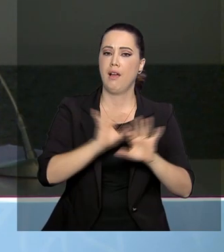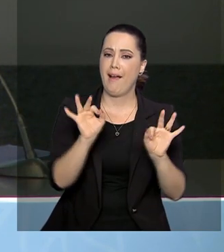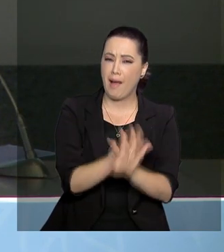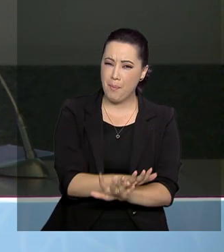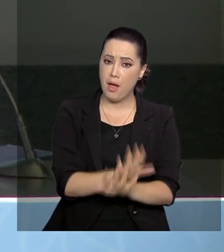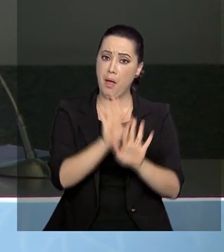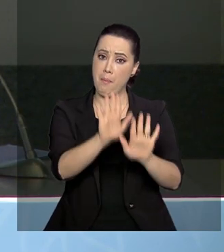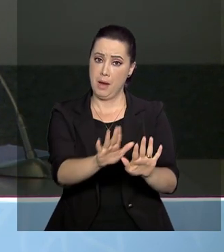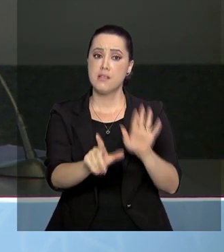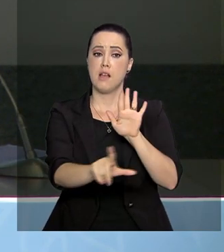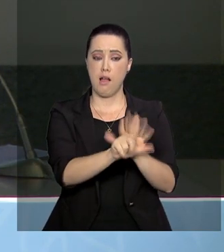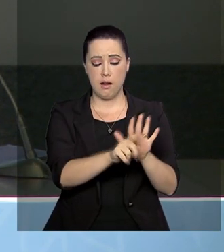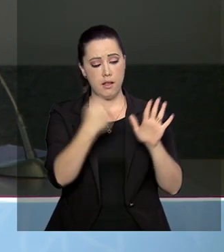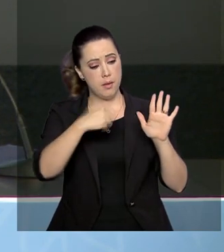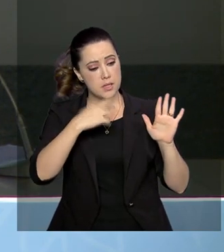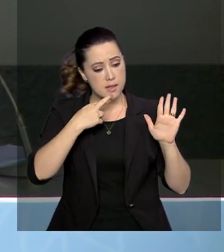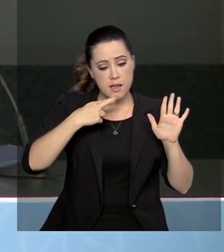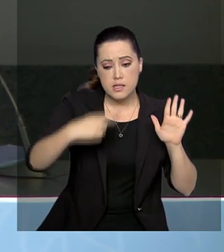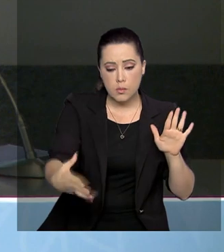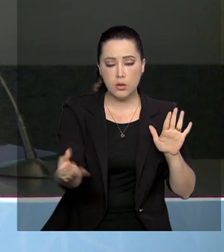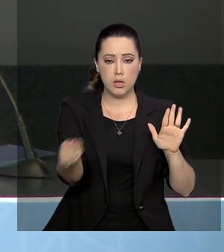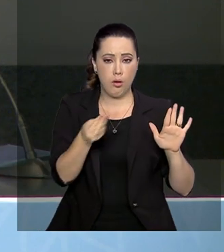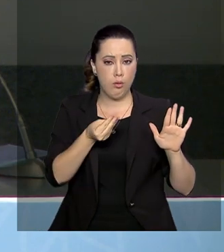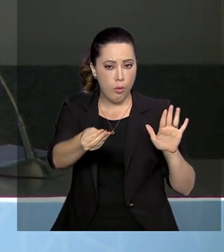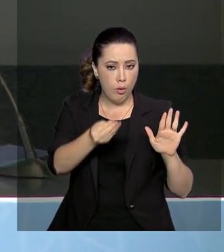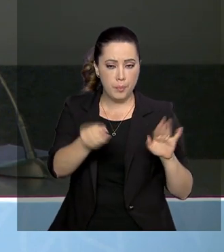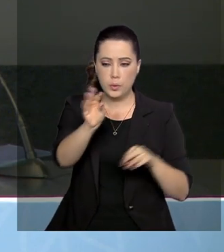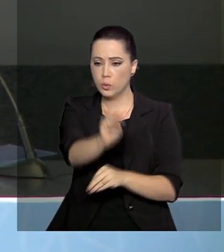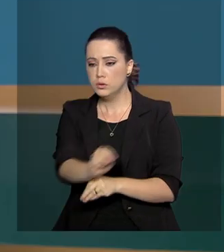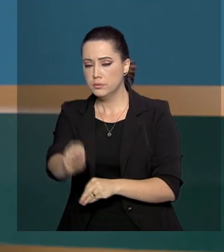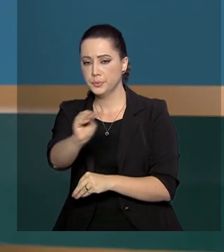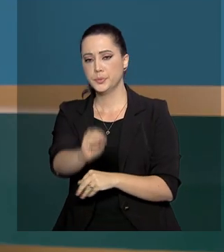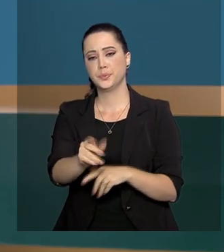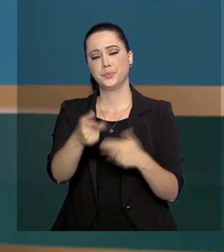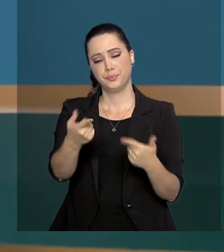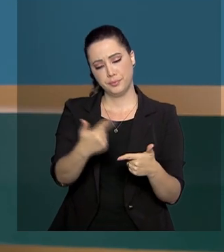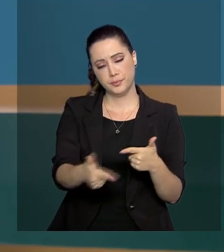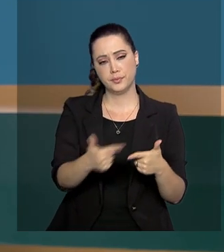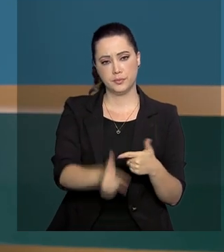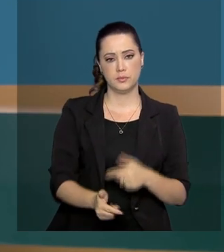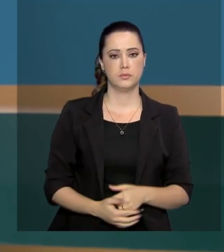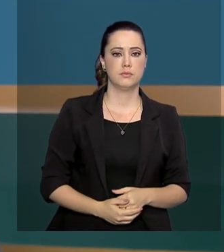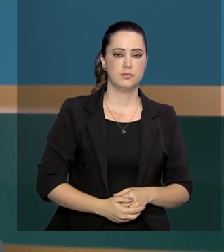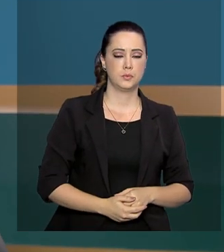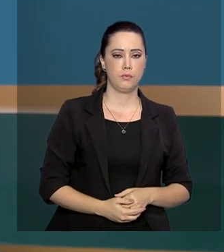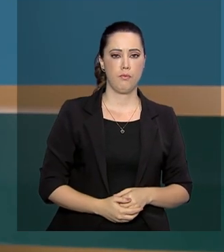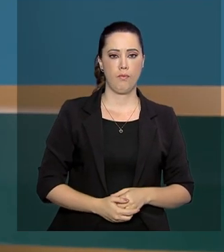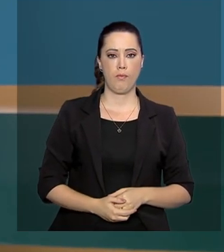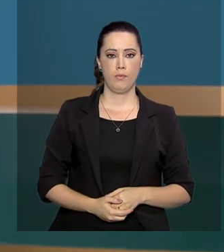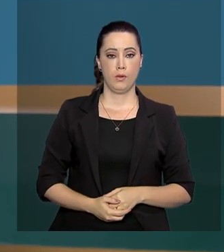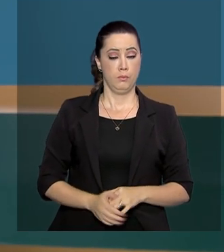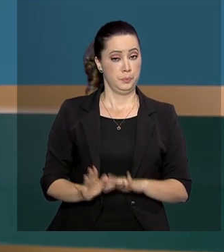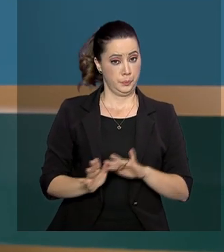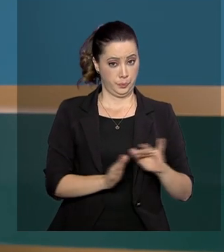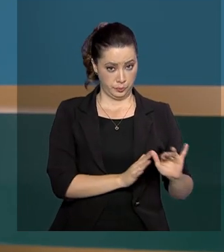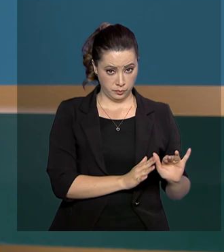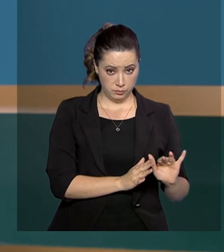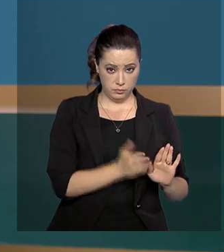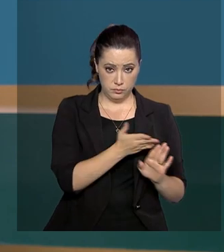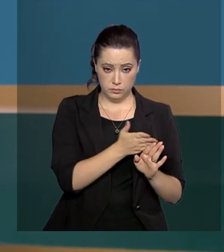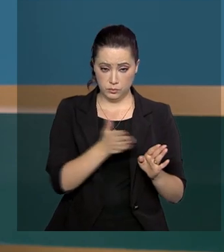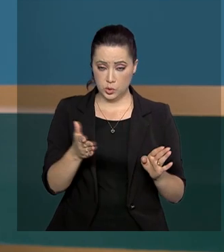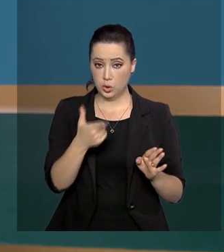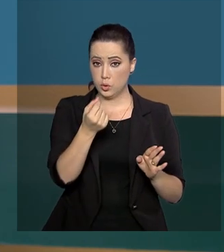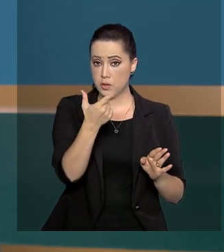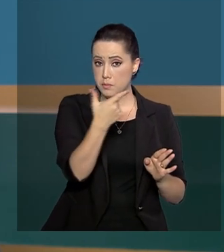instrumentos na legislação para cuidar dessa questão. A partir de 2020, os trabalhadores vão